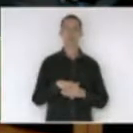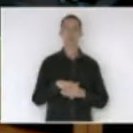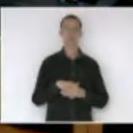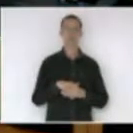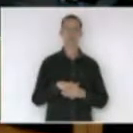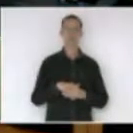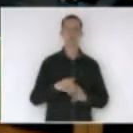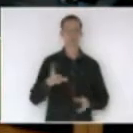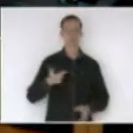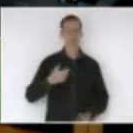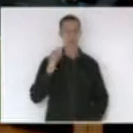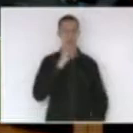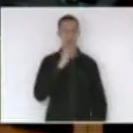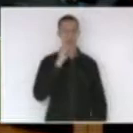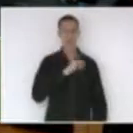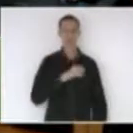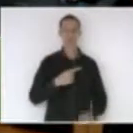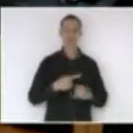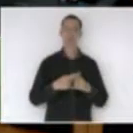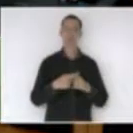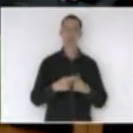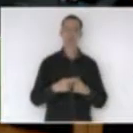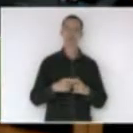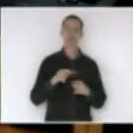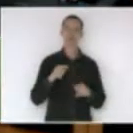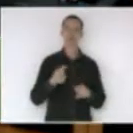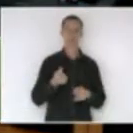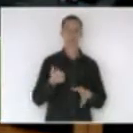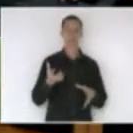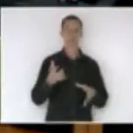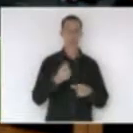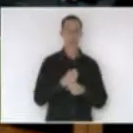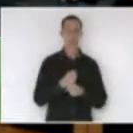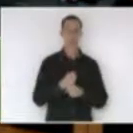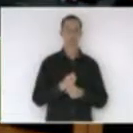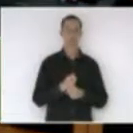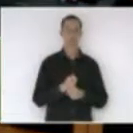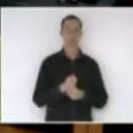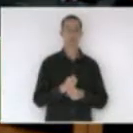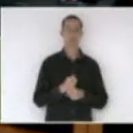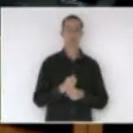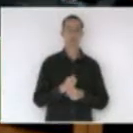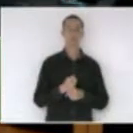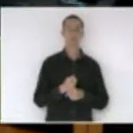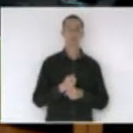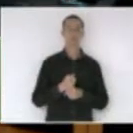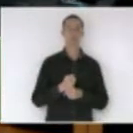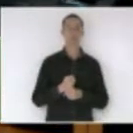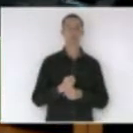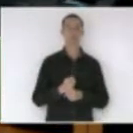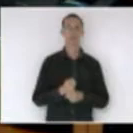mais rápido possível. Porque essas contas, elas estão aqui,